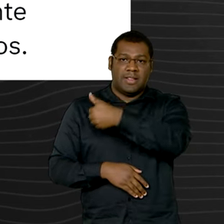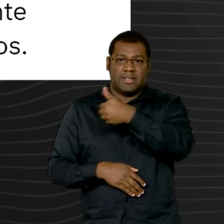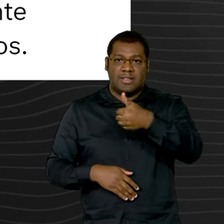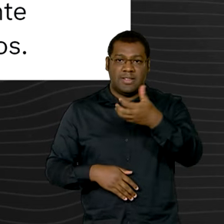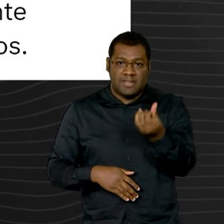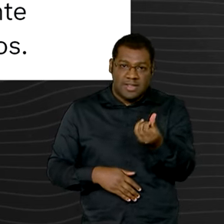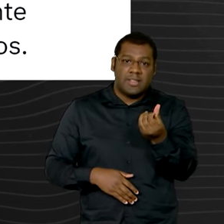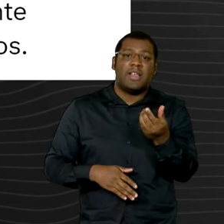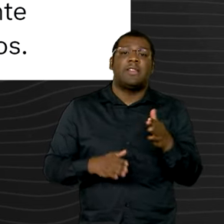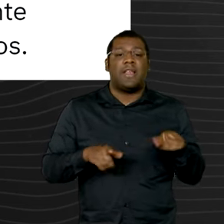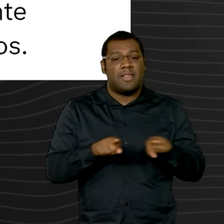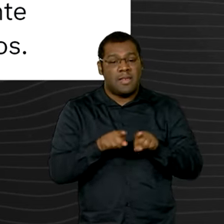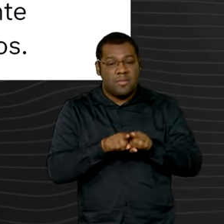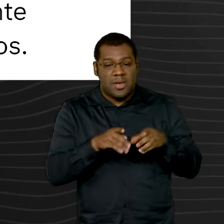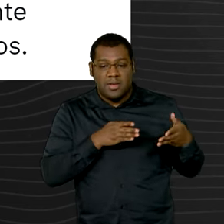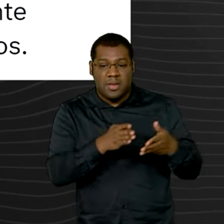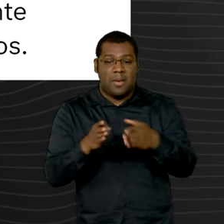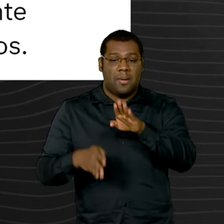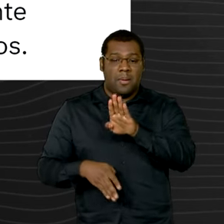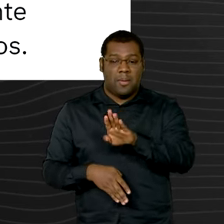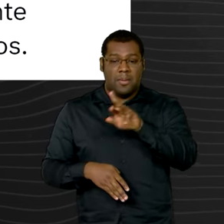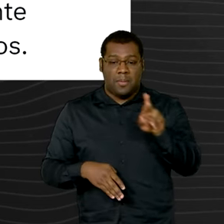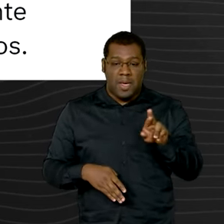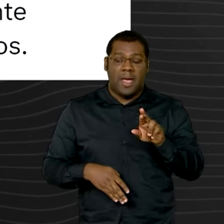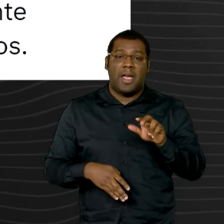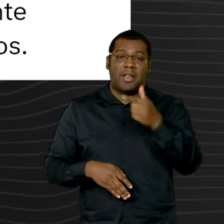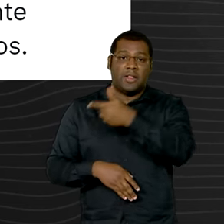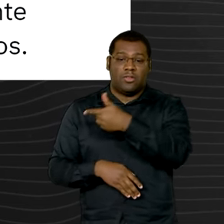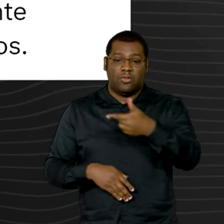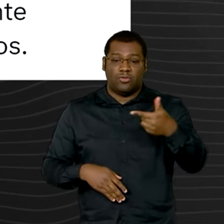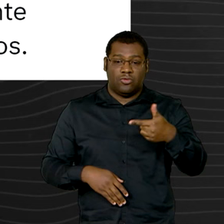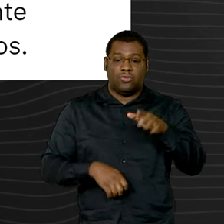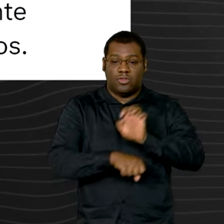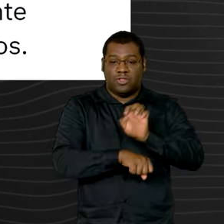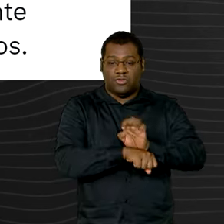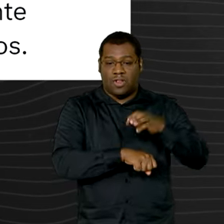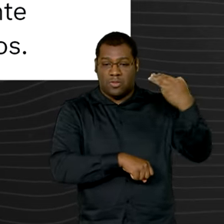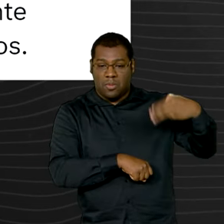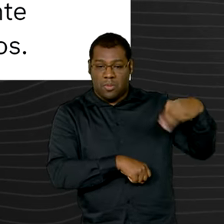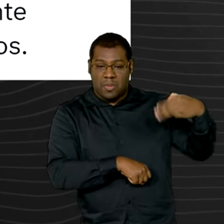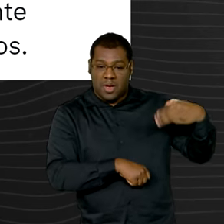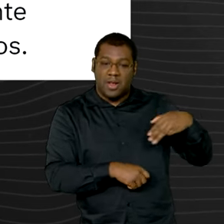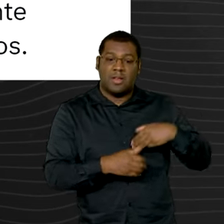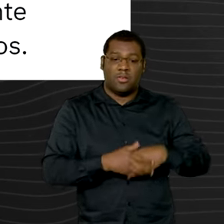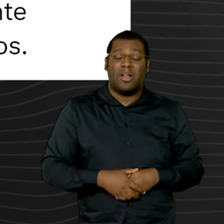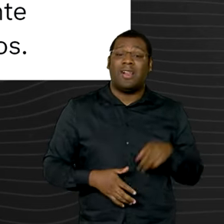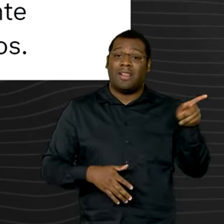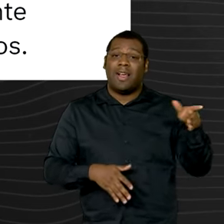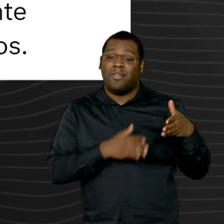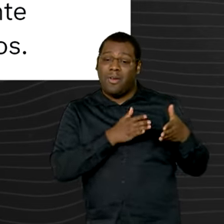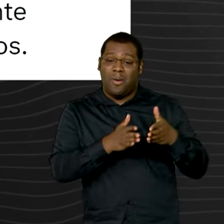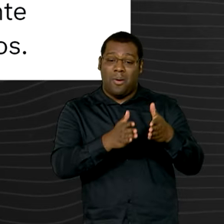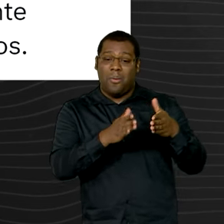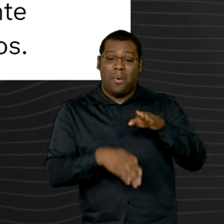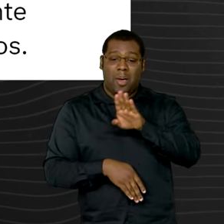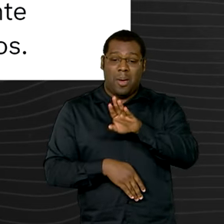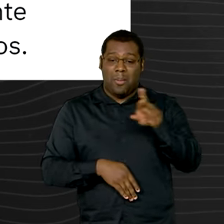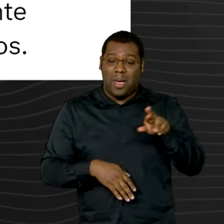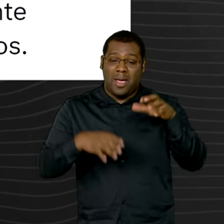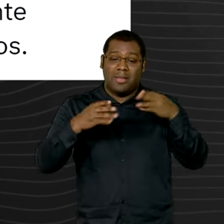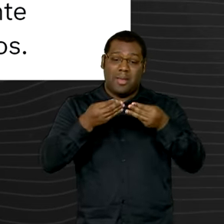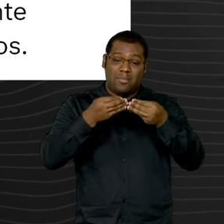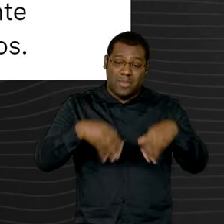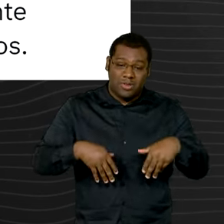Maranhão, afetadas nos últimos dias por fortes chuvas. O ministro contou que está indo hoje vistoriar as